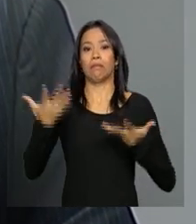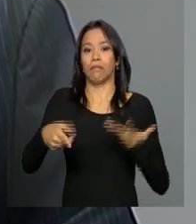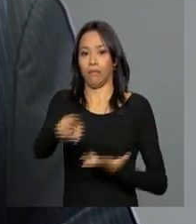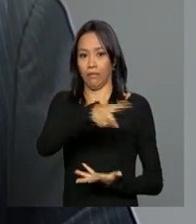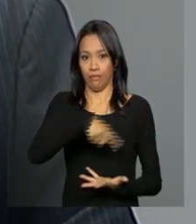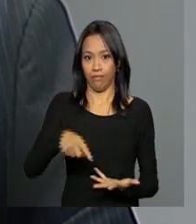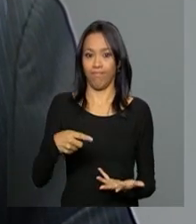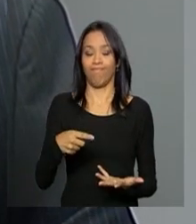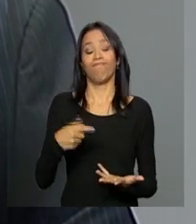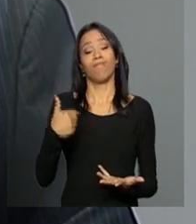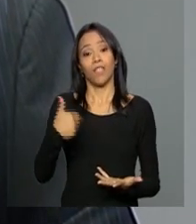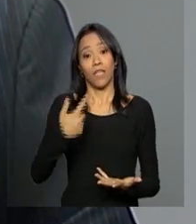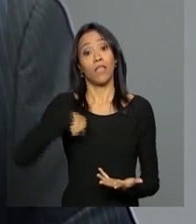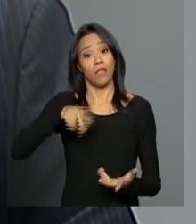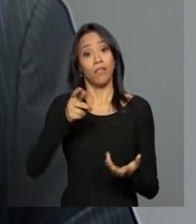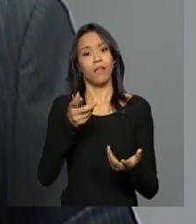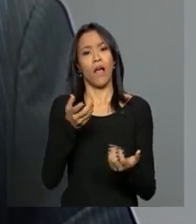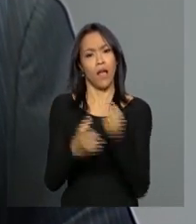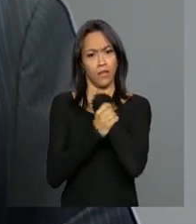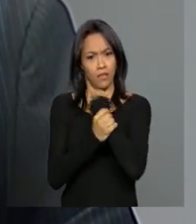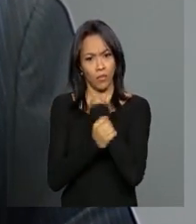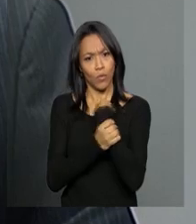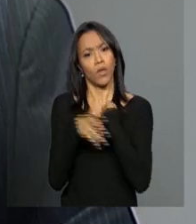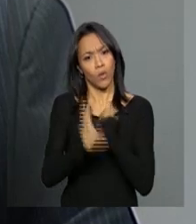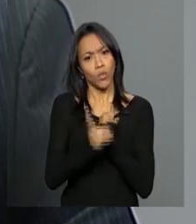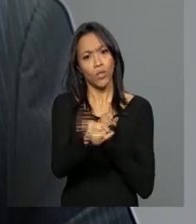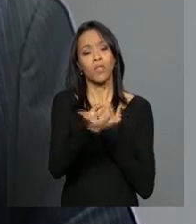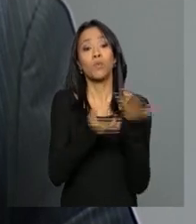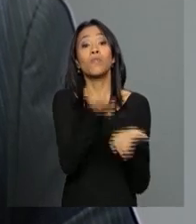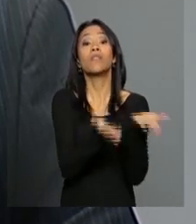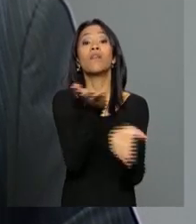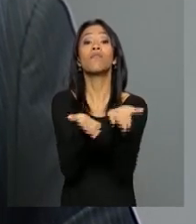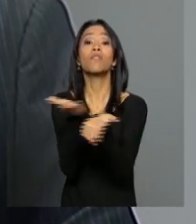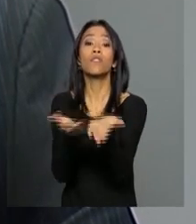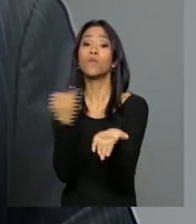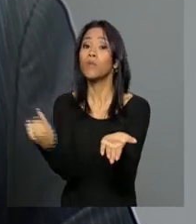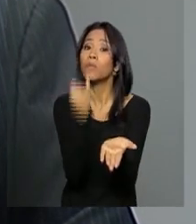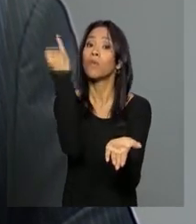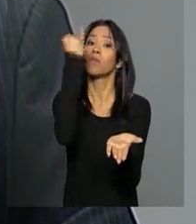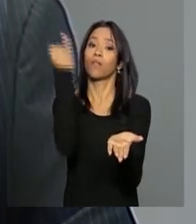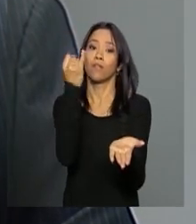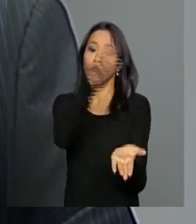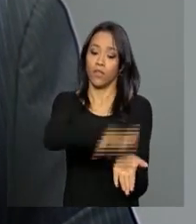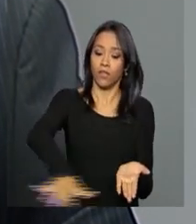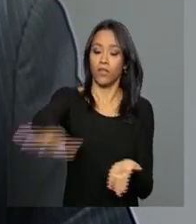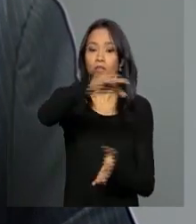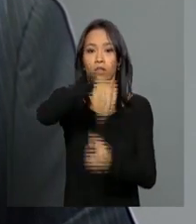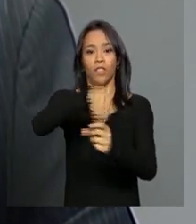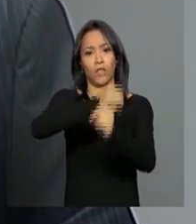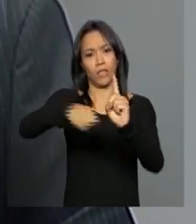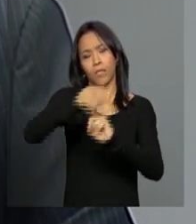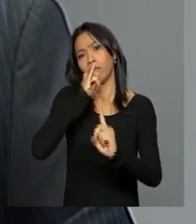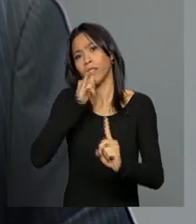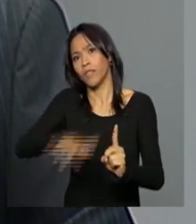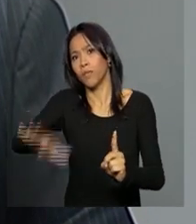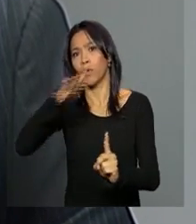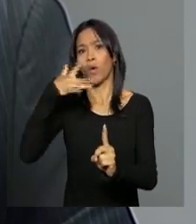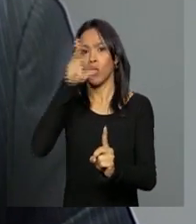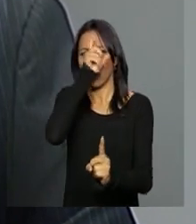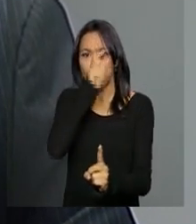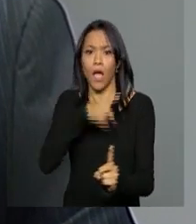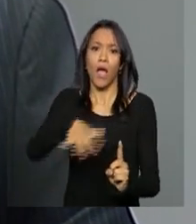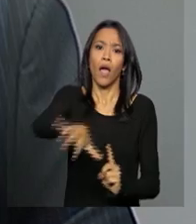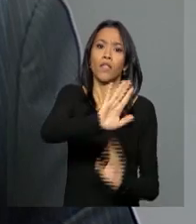De uma forma que garanta a manutenção dos serviços essenciais de Estado, que garanta a manutenção dos funcionamentos dos hospitais e das escolas,